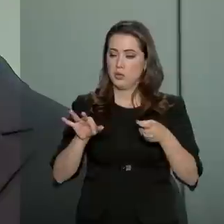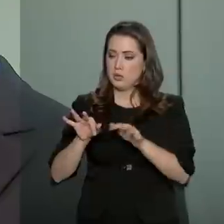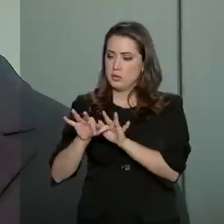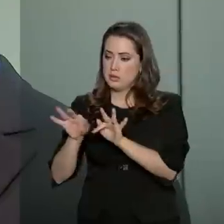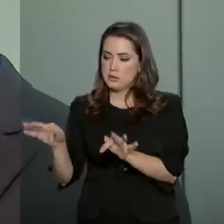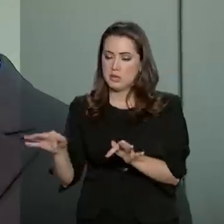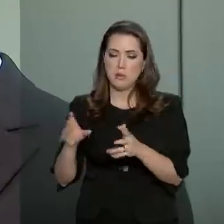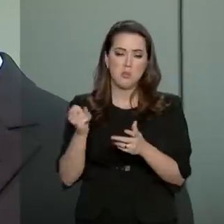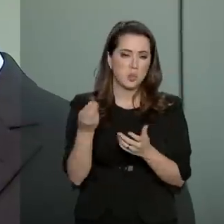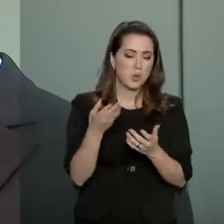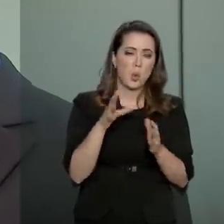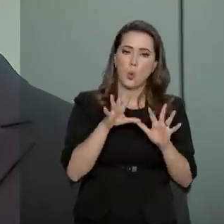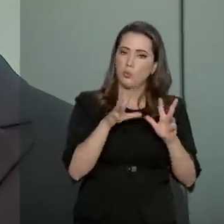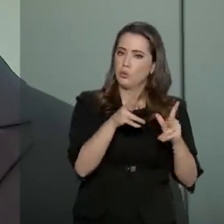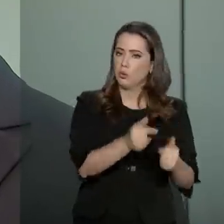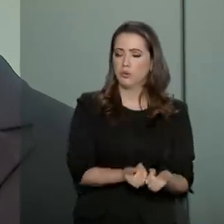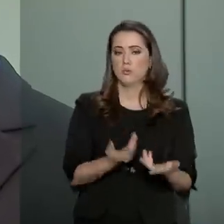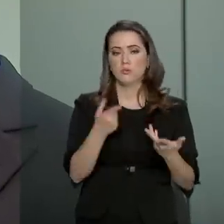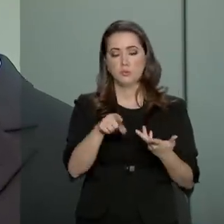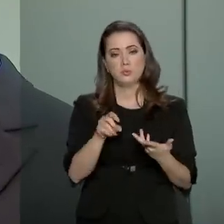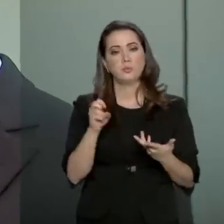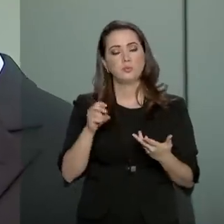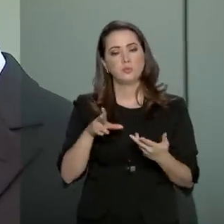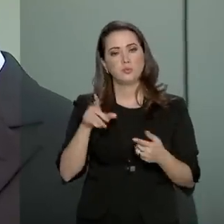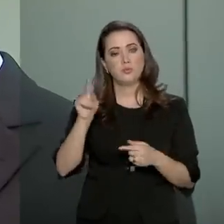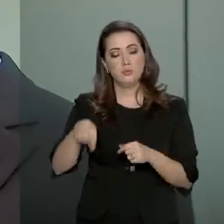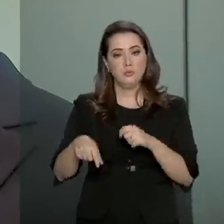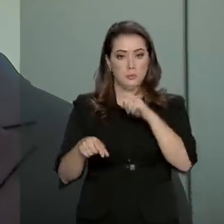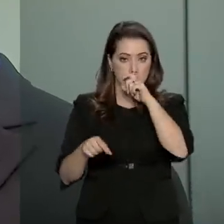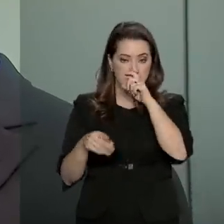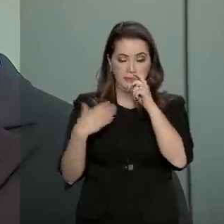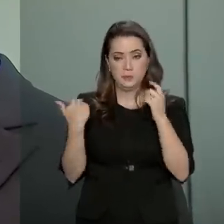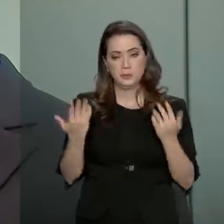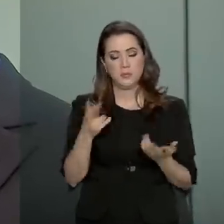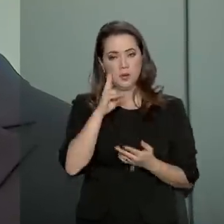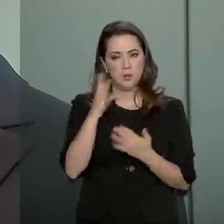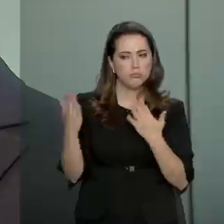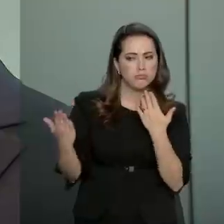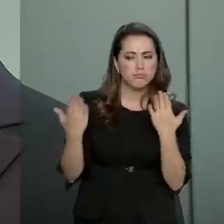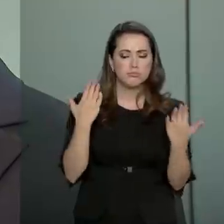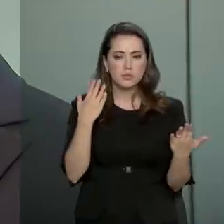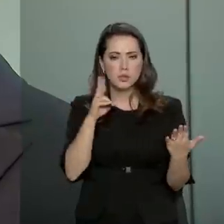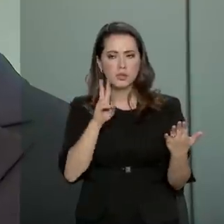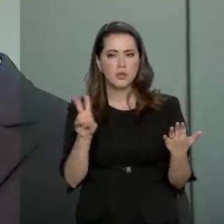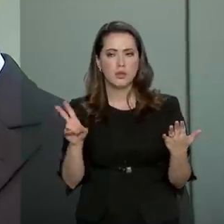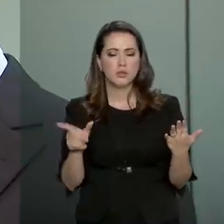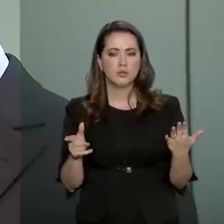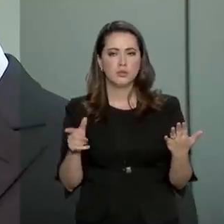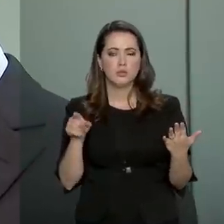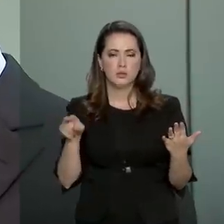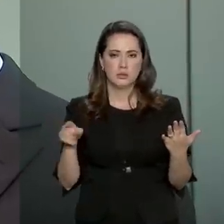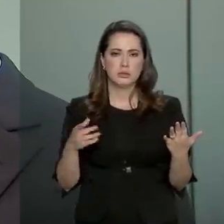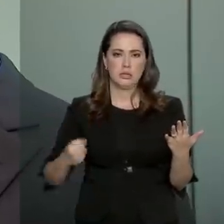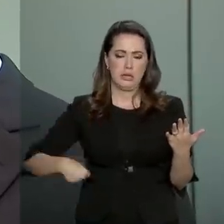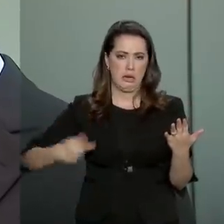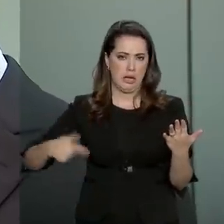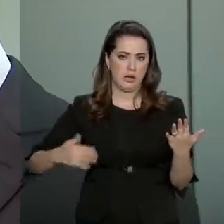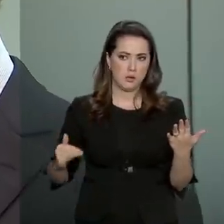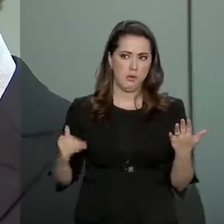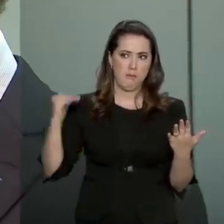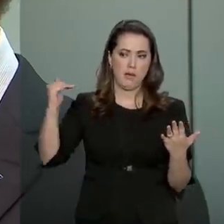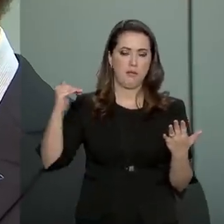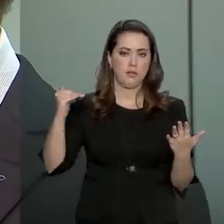deduções completas, ou utilizando o desconto padrão. Então, ele vai comparar. Se ele tiver despesas